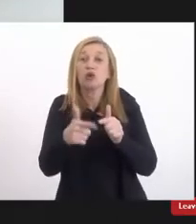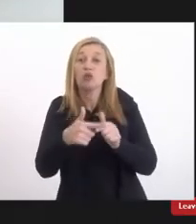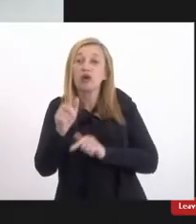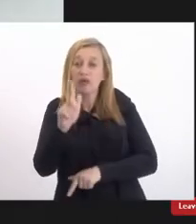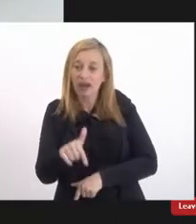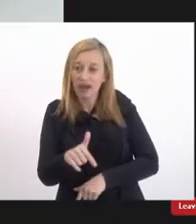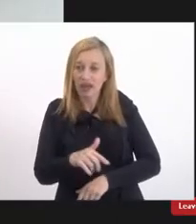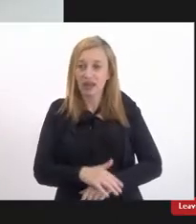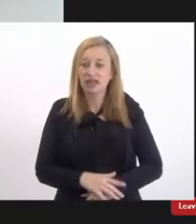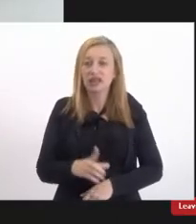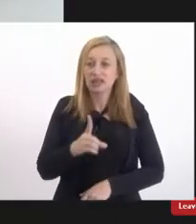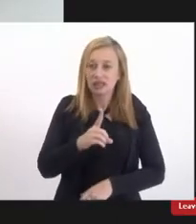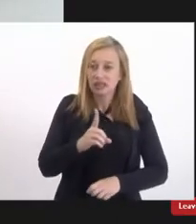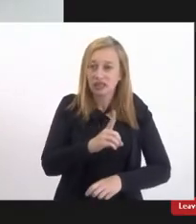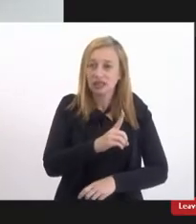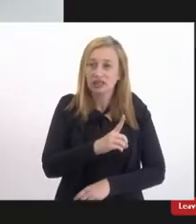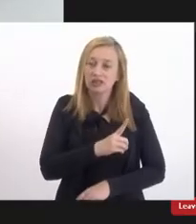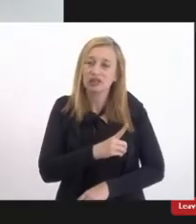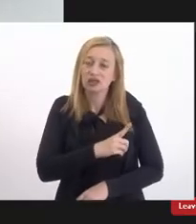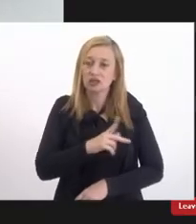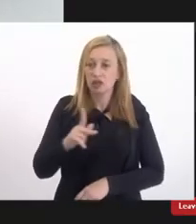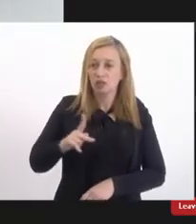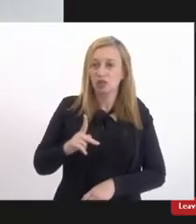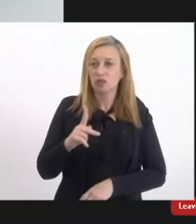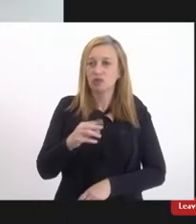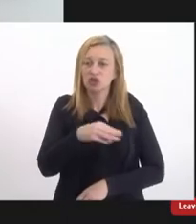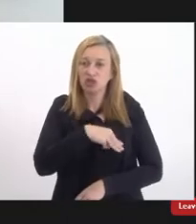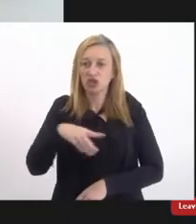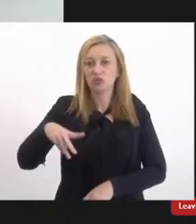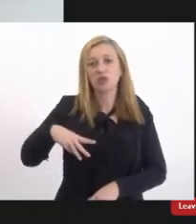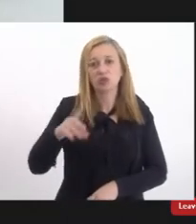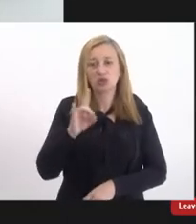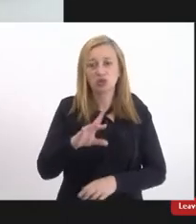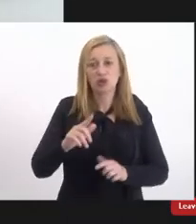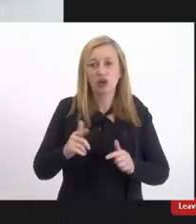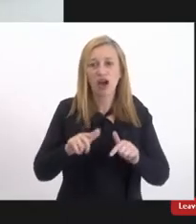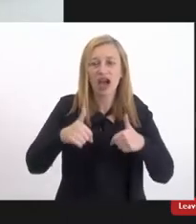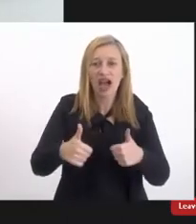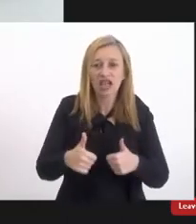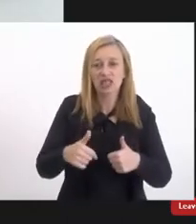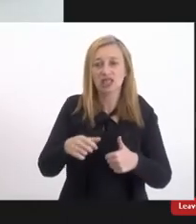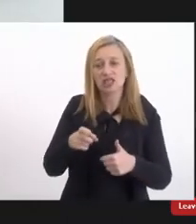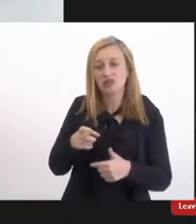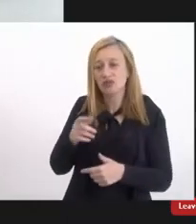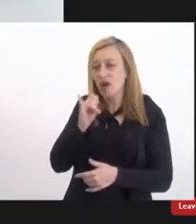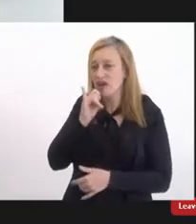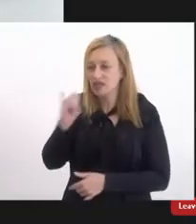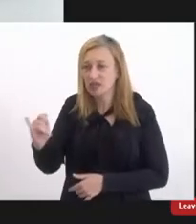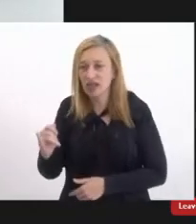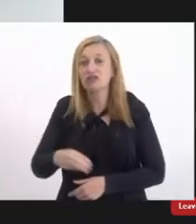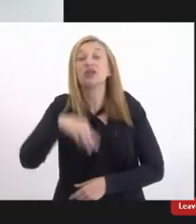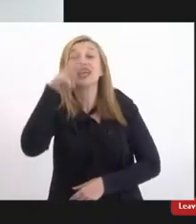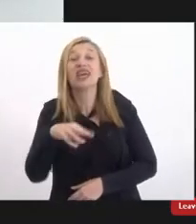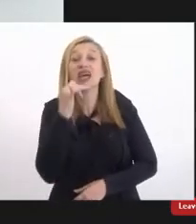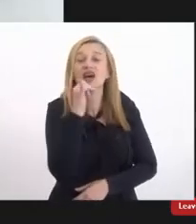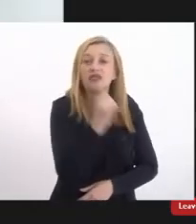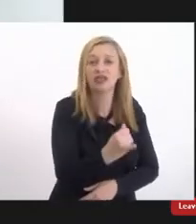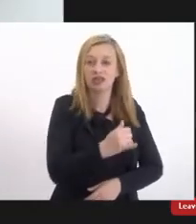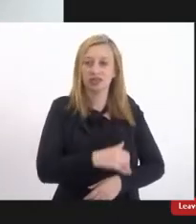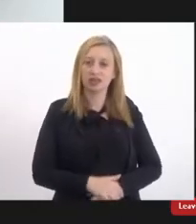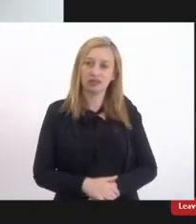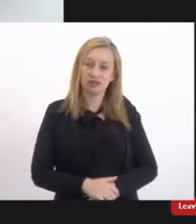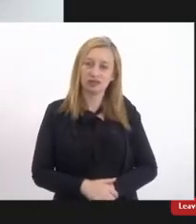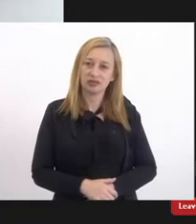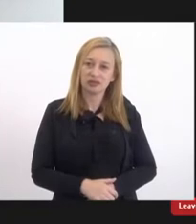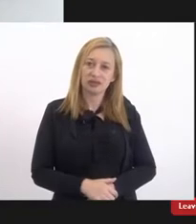defensoria e nós temos ministério público mas eles só atuam se forem provocados quem provoca? não pode ser o